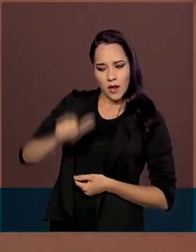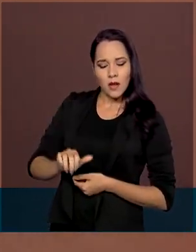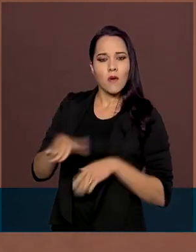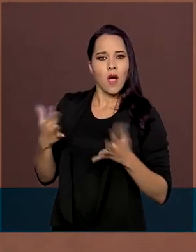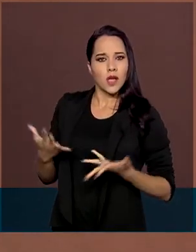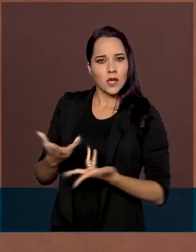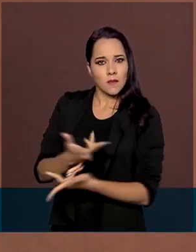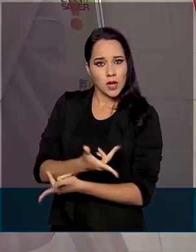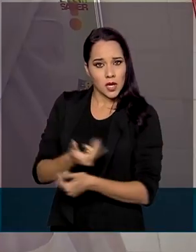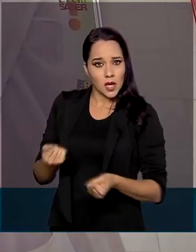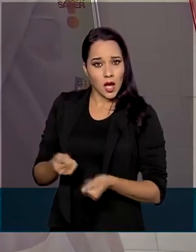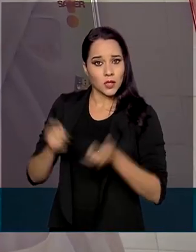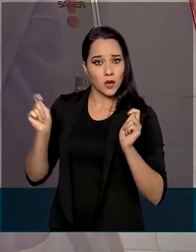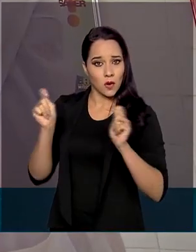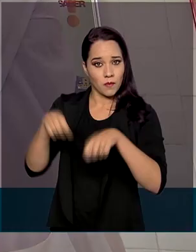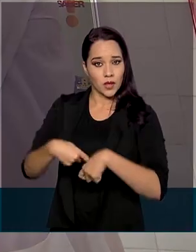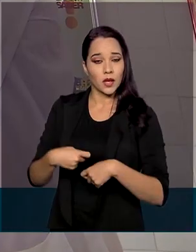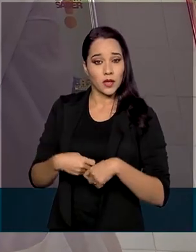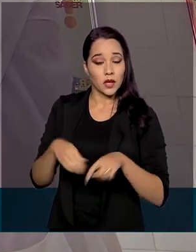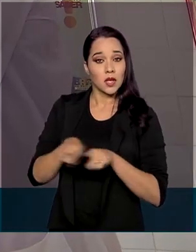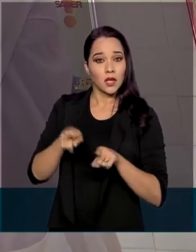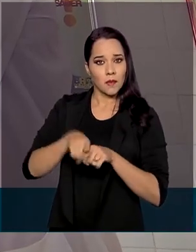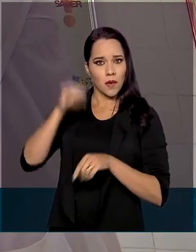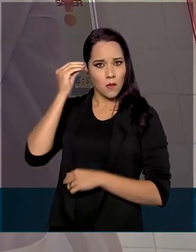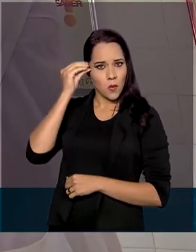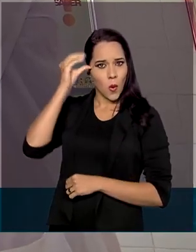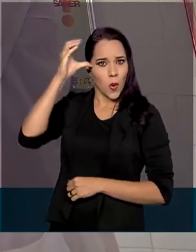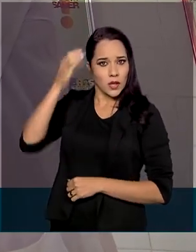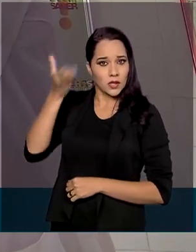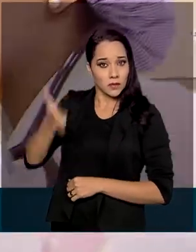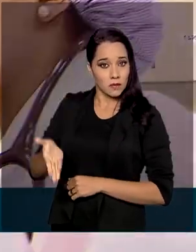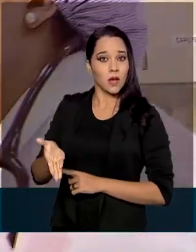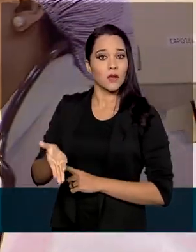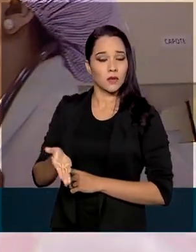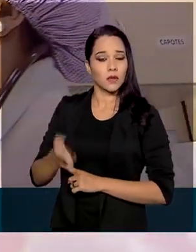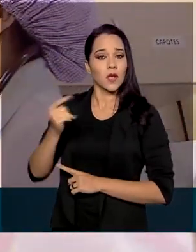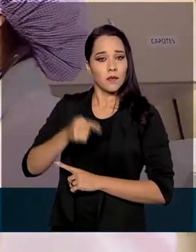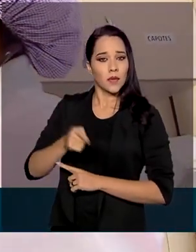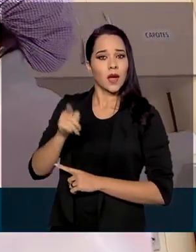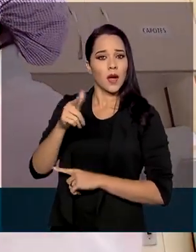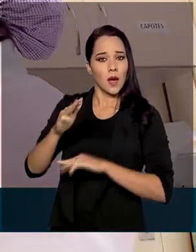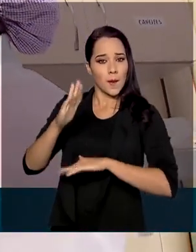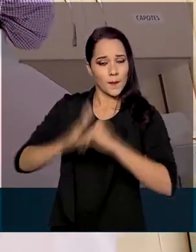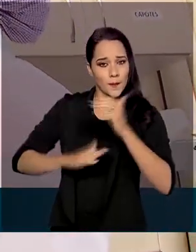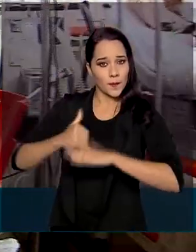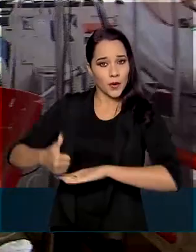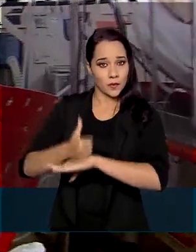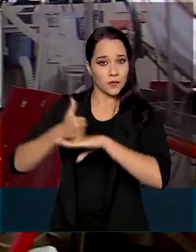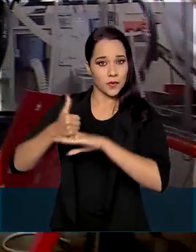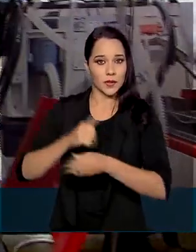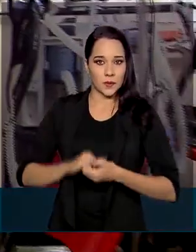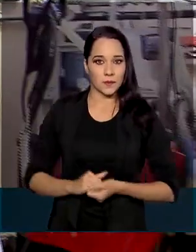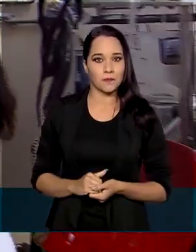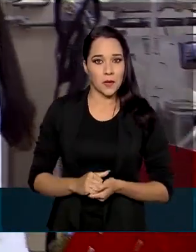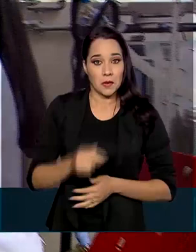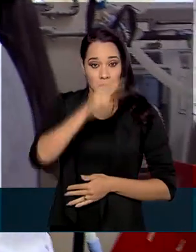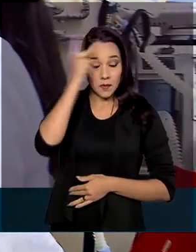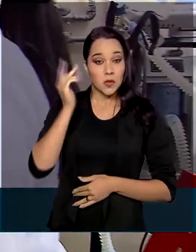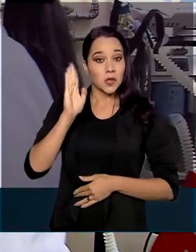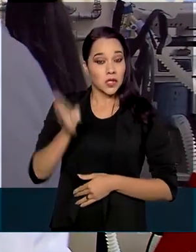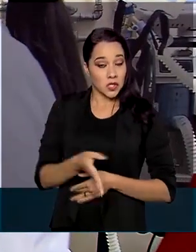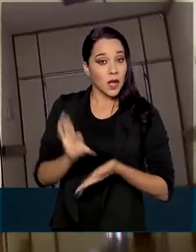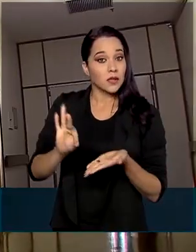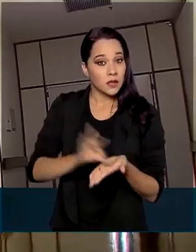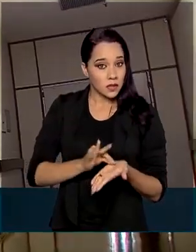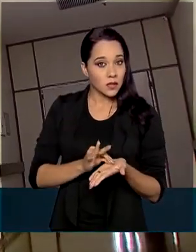habilidades, competências e os conhecimentos necessários para o exercício profissional. Para quem já fez